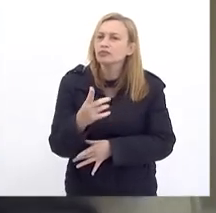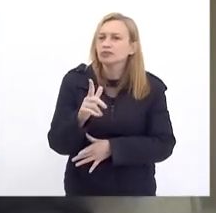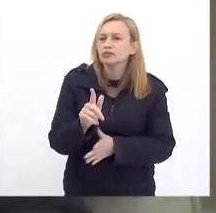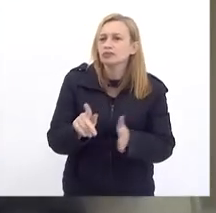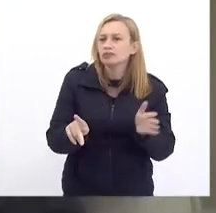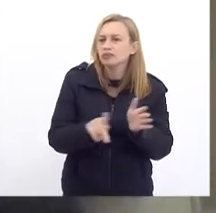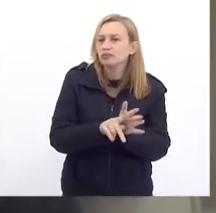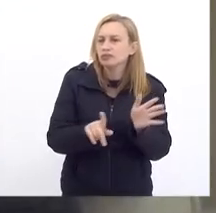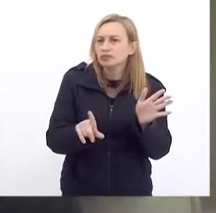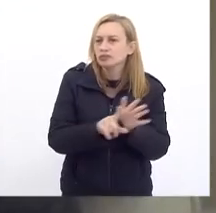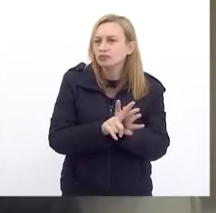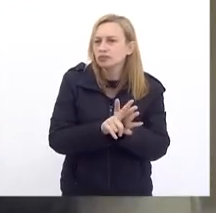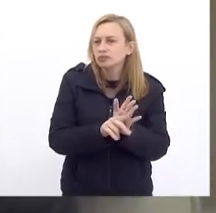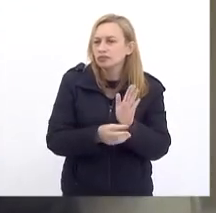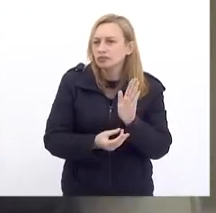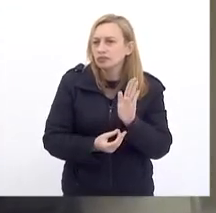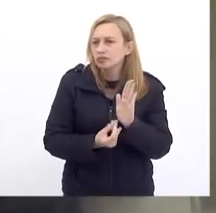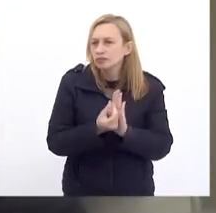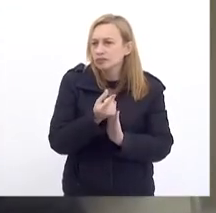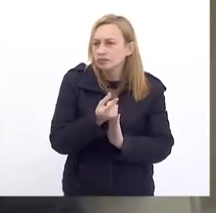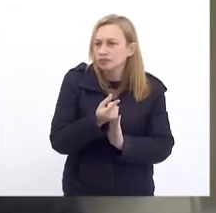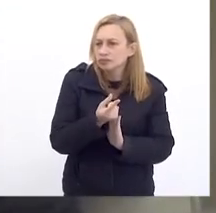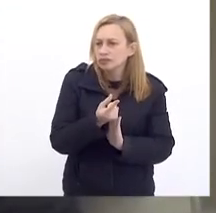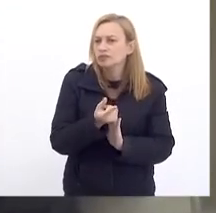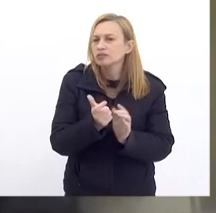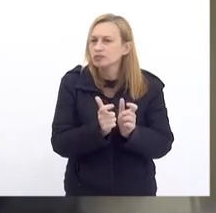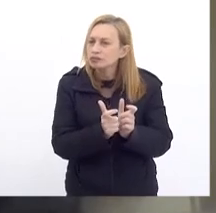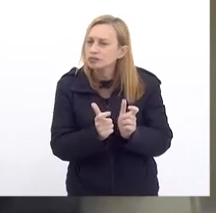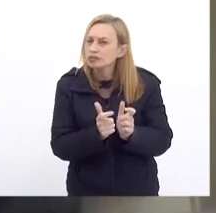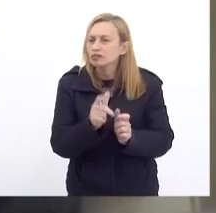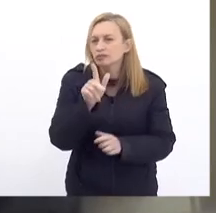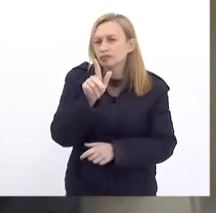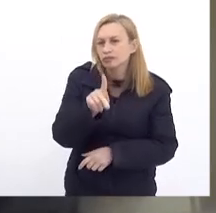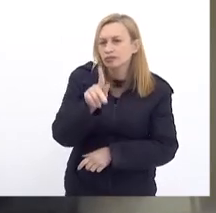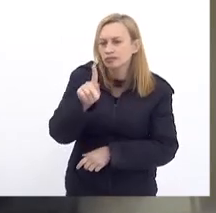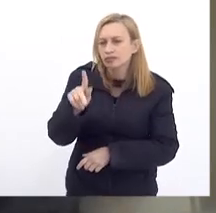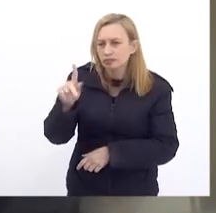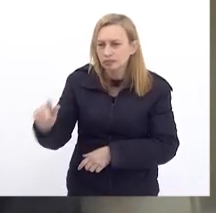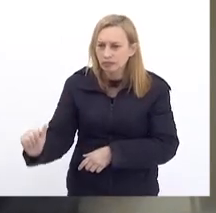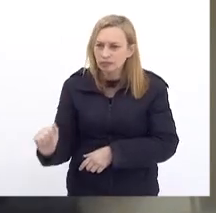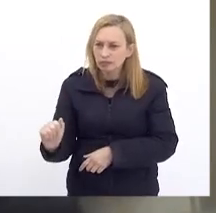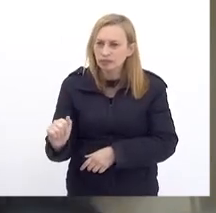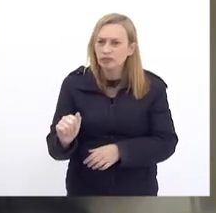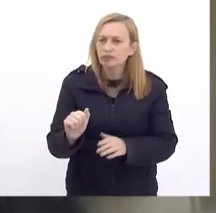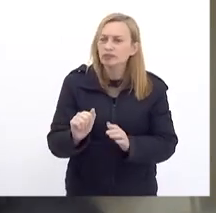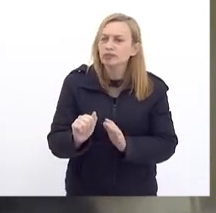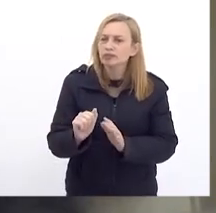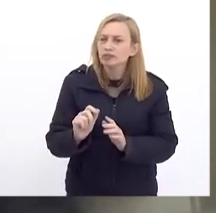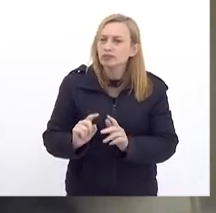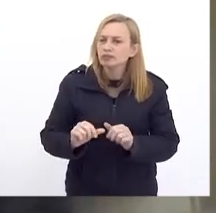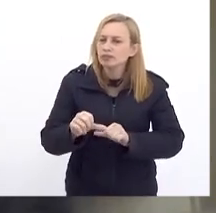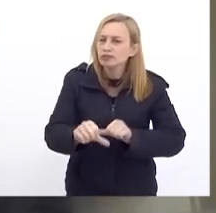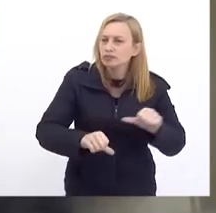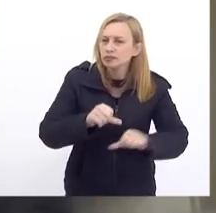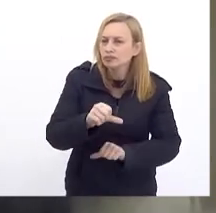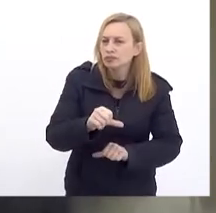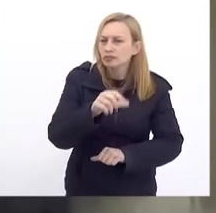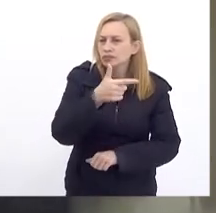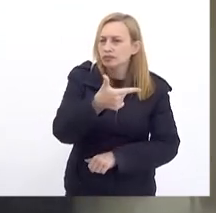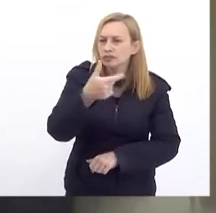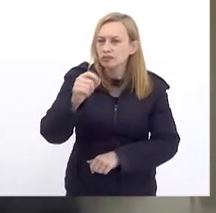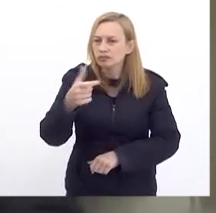LOA 22 IPPA Revisão 2023 E a nossa Visão de futuro